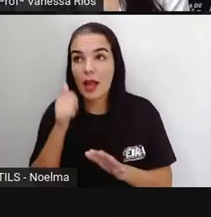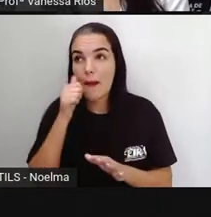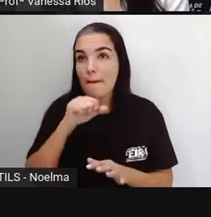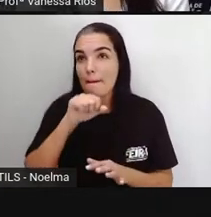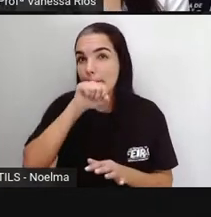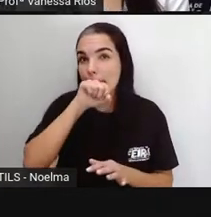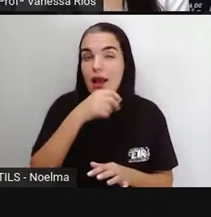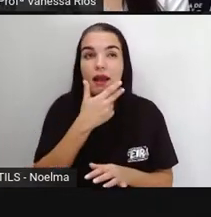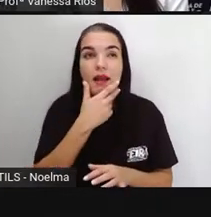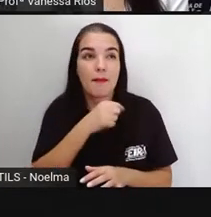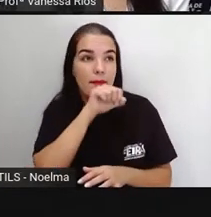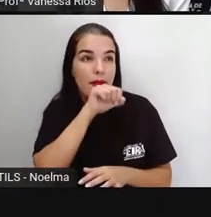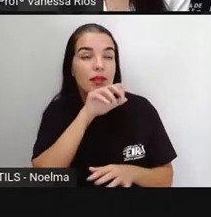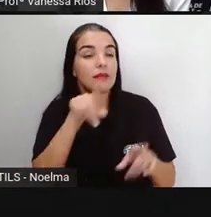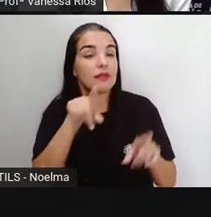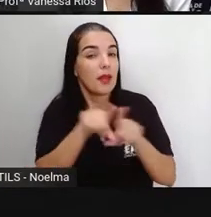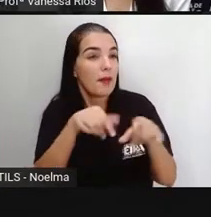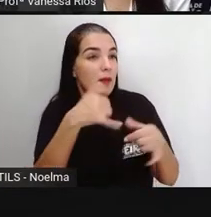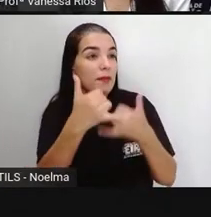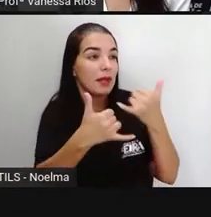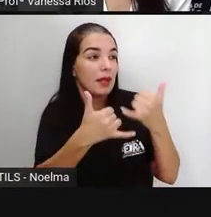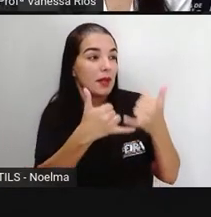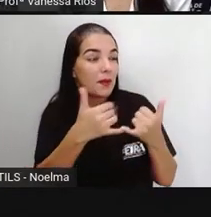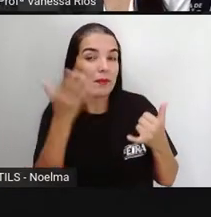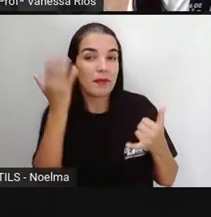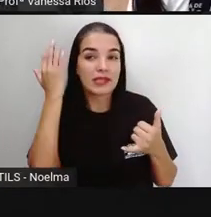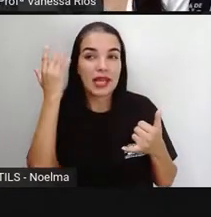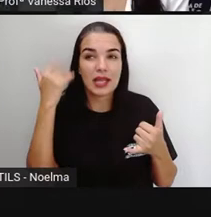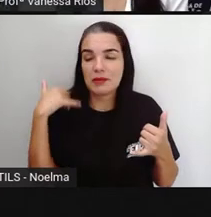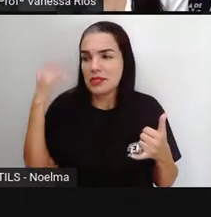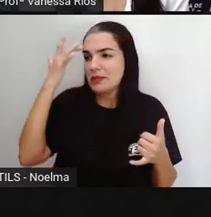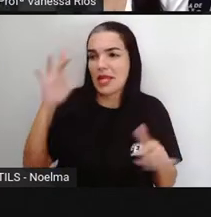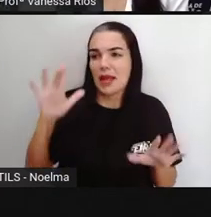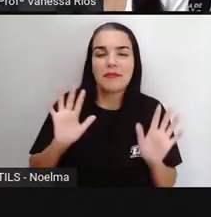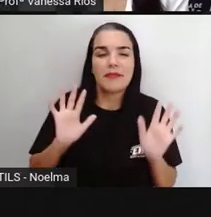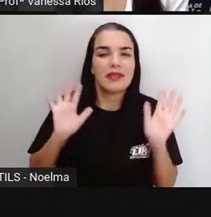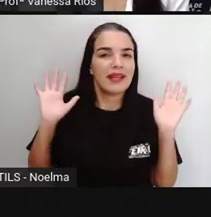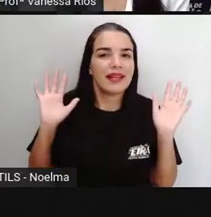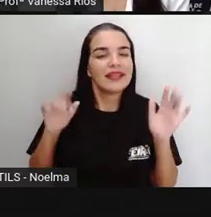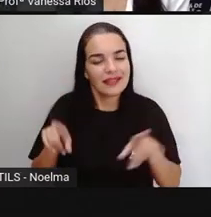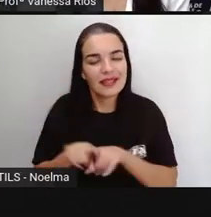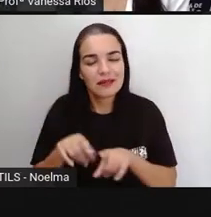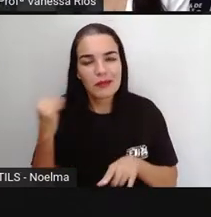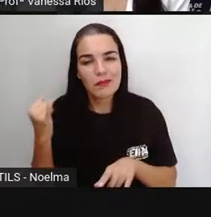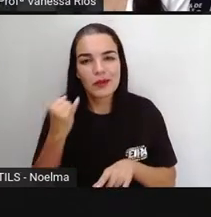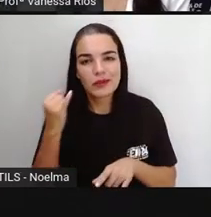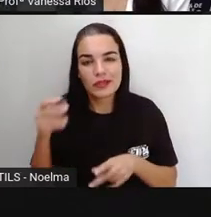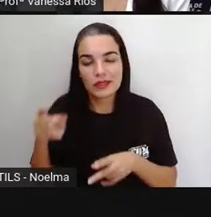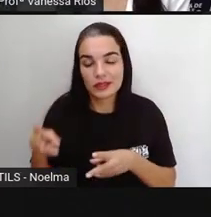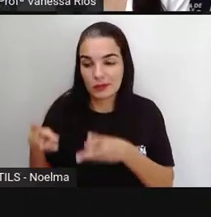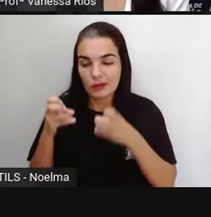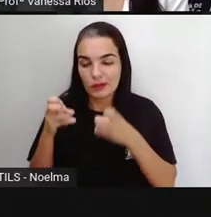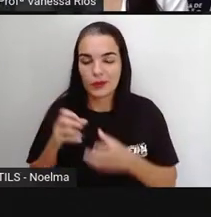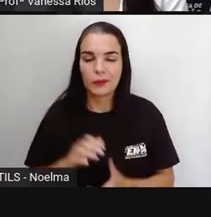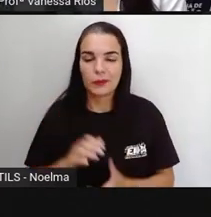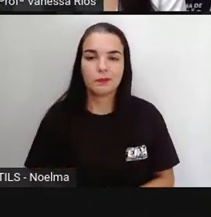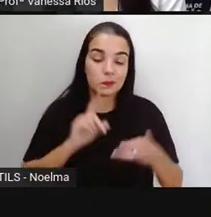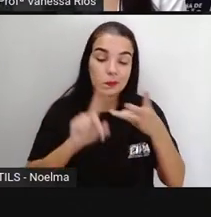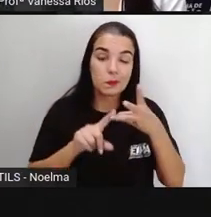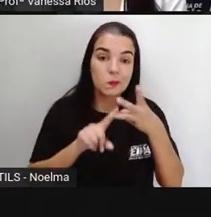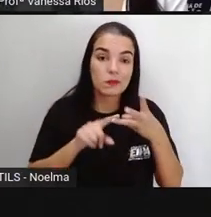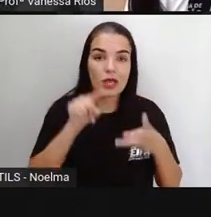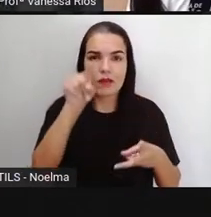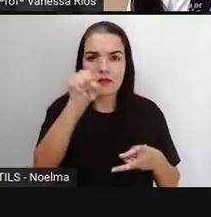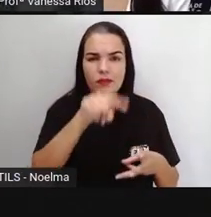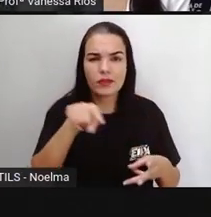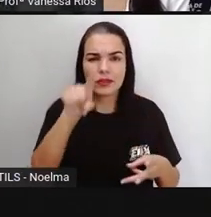mãe também brincou e a gente nem consomem, então é importante observar também. Vocês conhecem alguma brincadeira